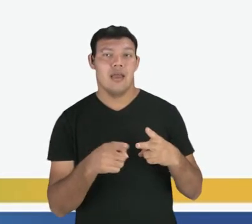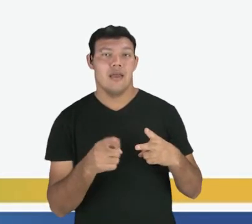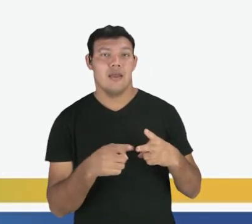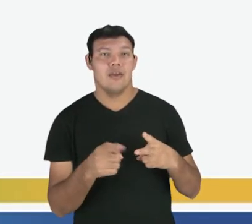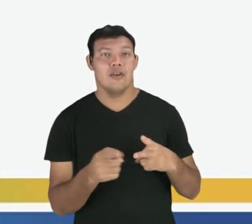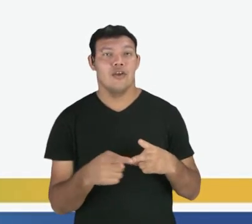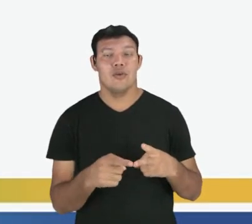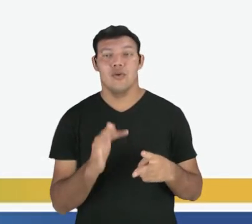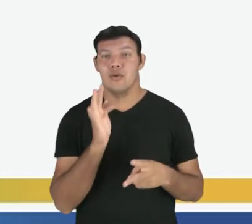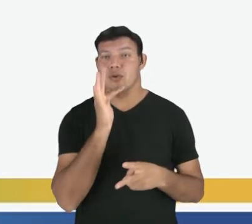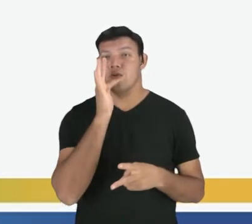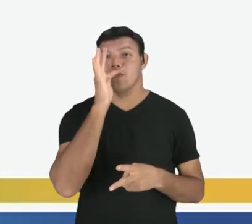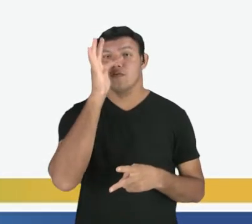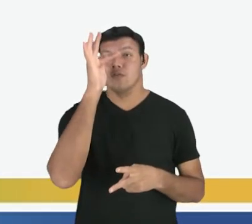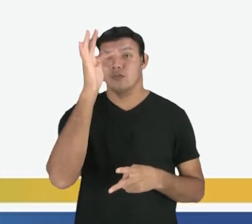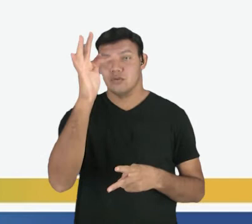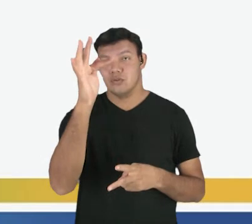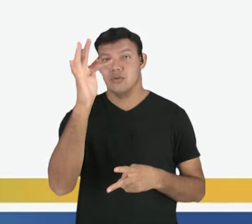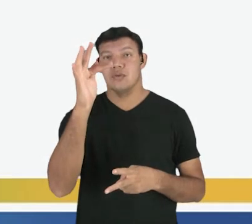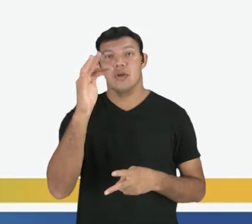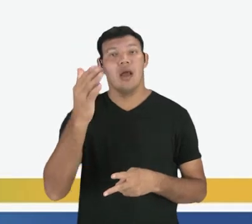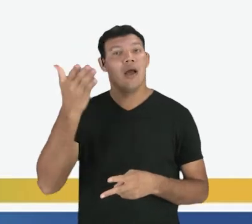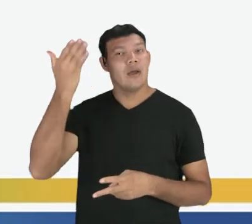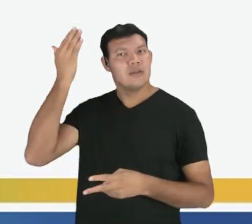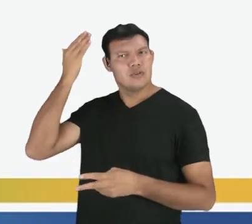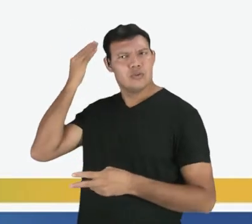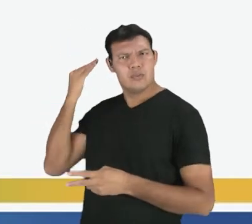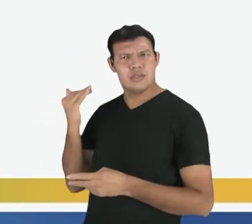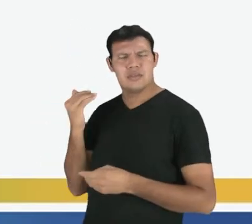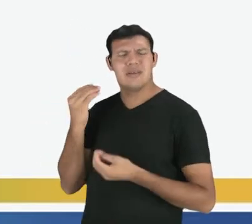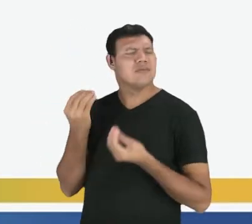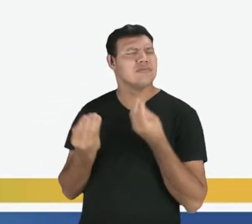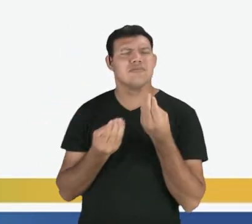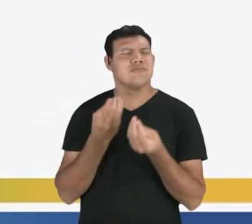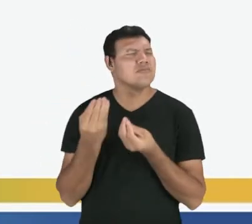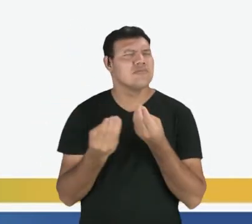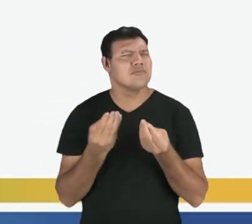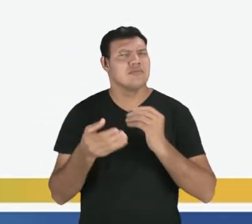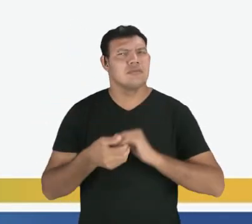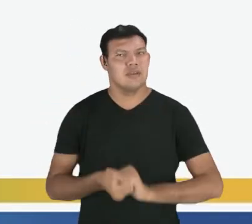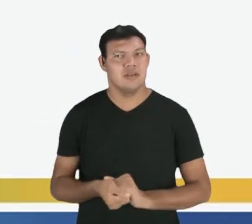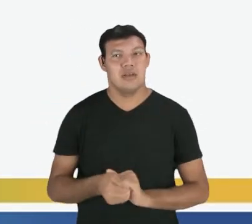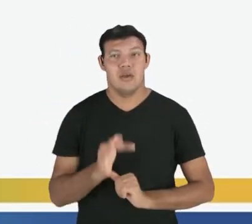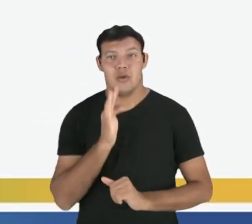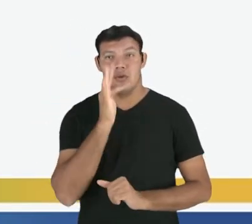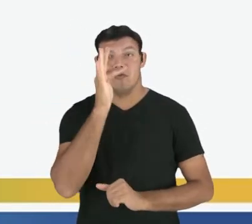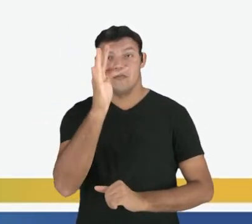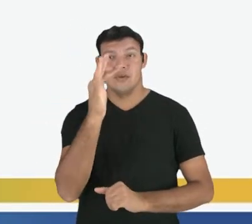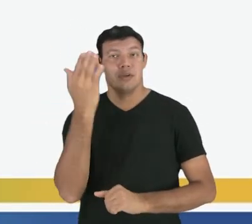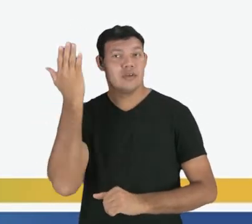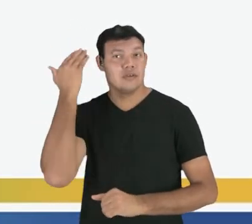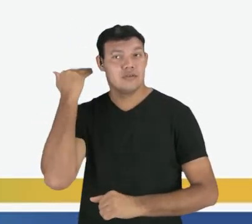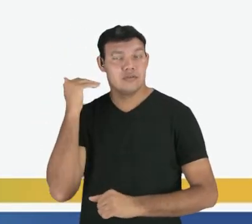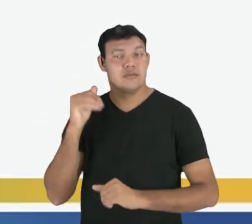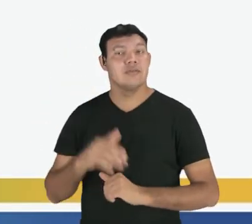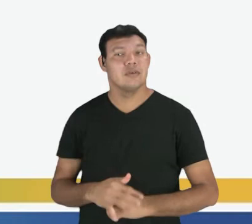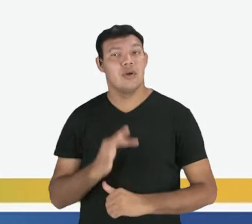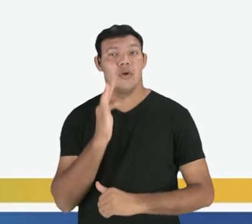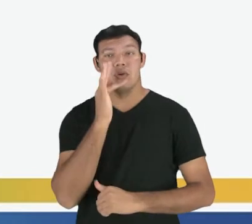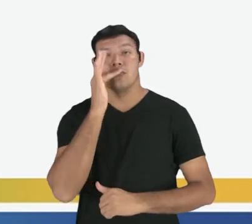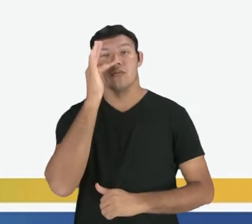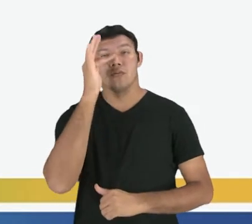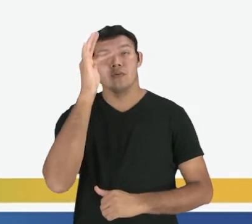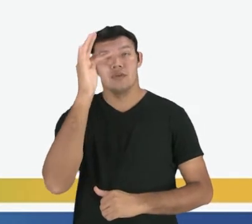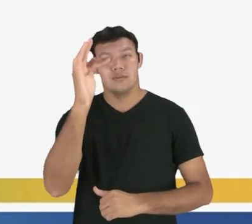pretérito? Como assim, professor? O futuro do passado. Gente, o futuro do pretérito, ele é um futuro